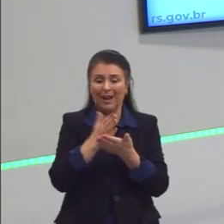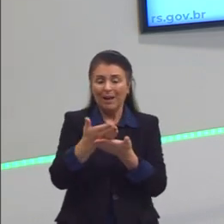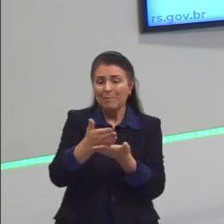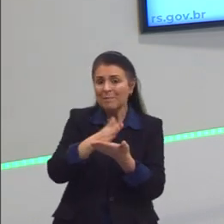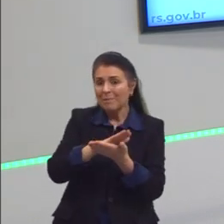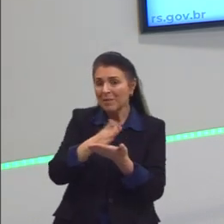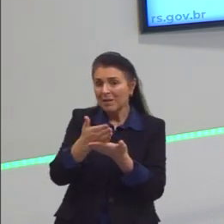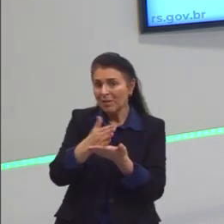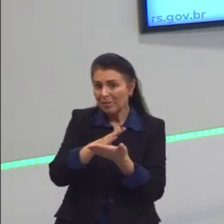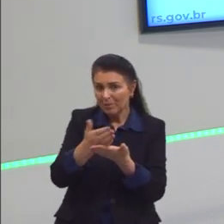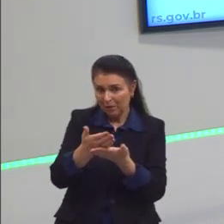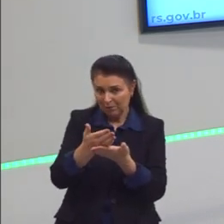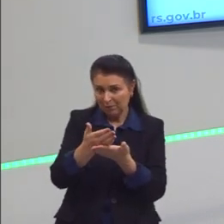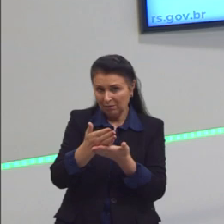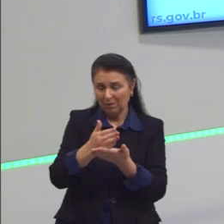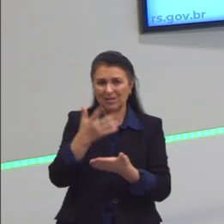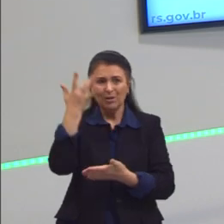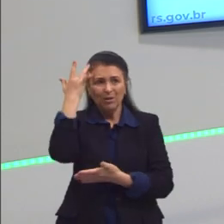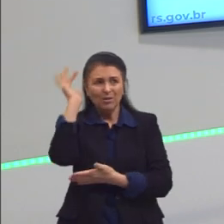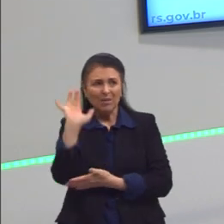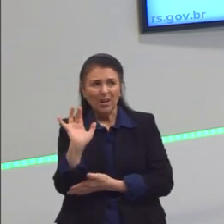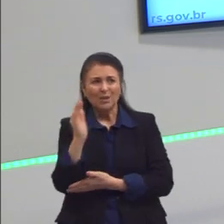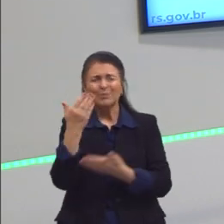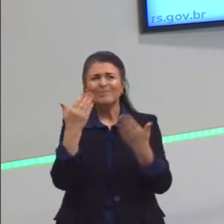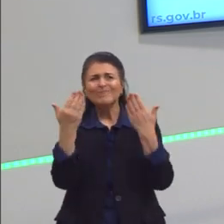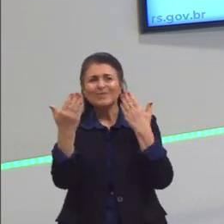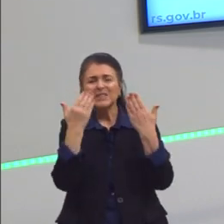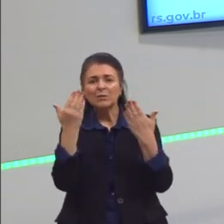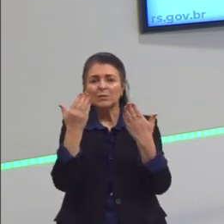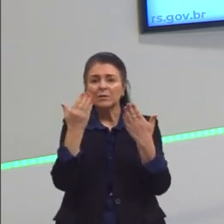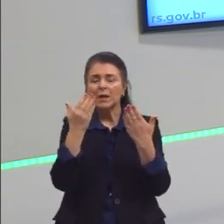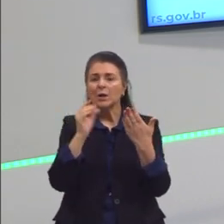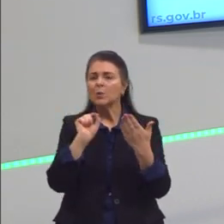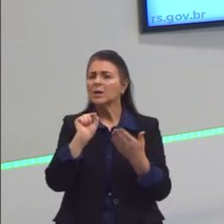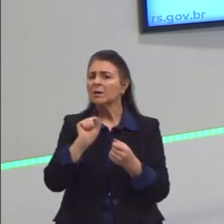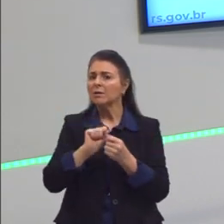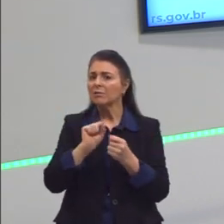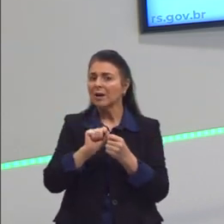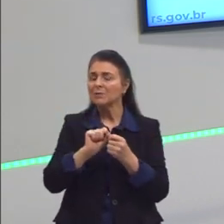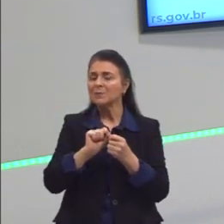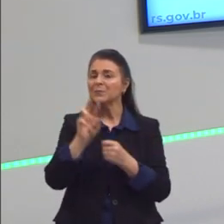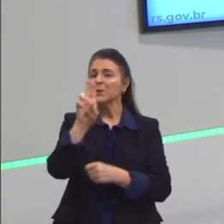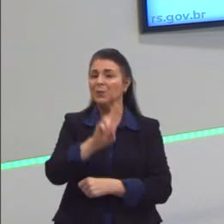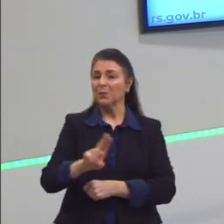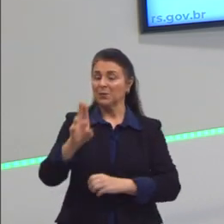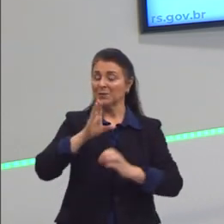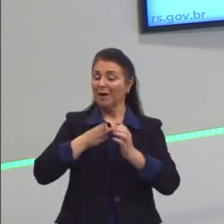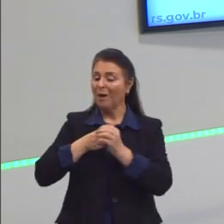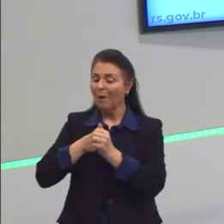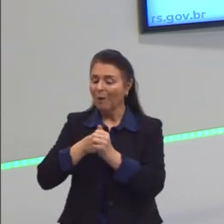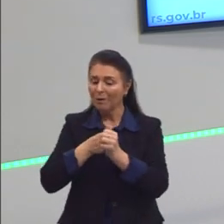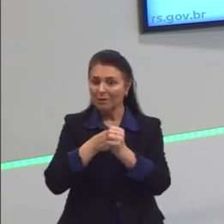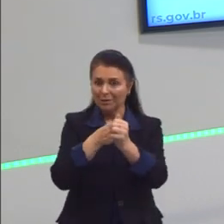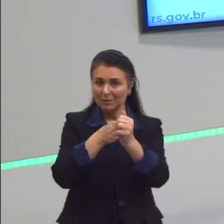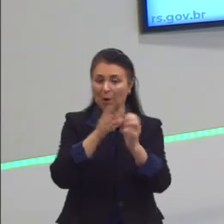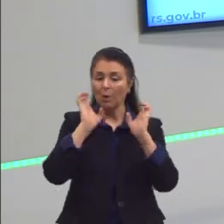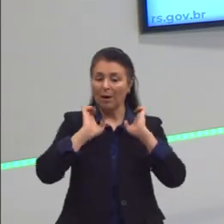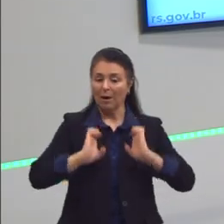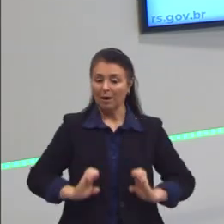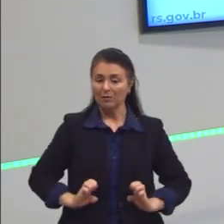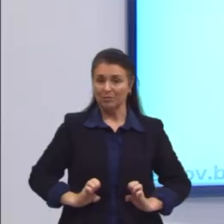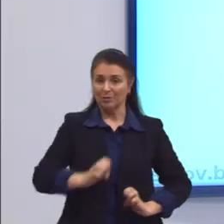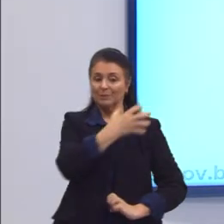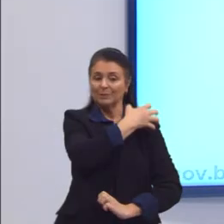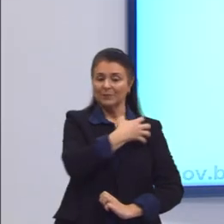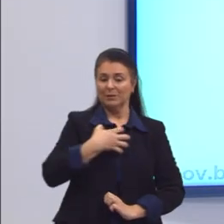momento de indecisão, de dúvida, seguindo a orientação ética aristotélica, devemos